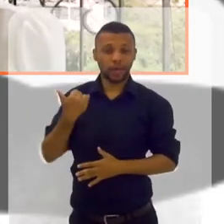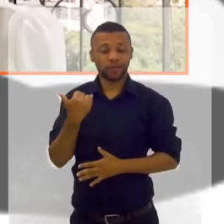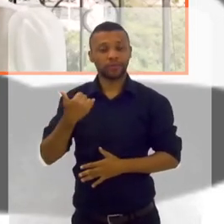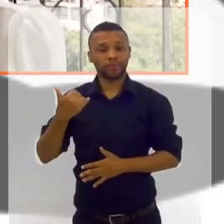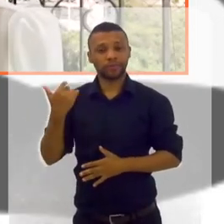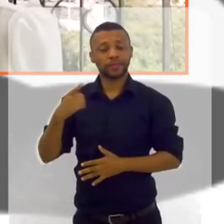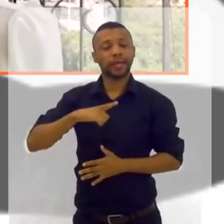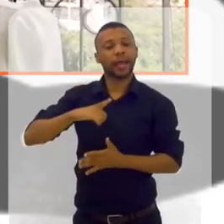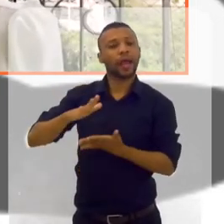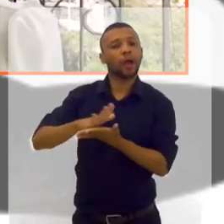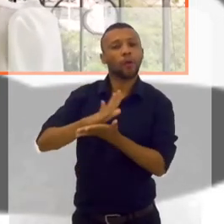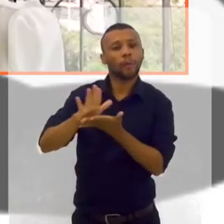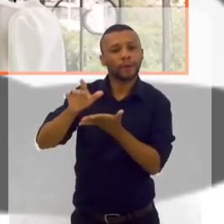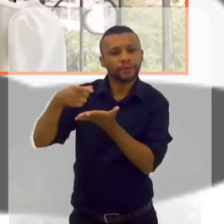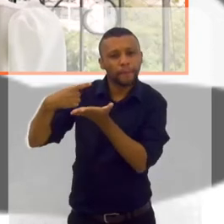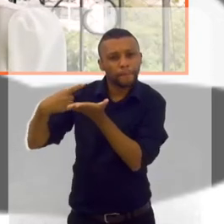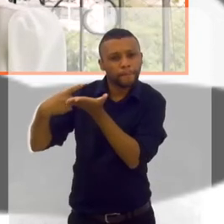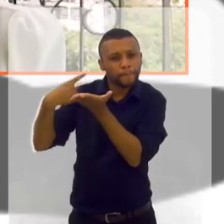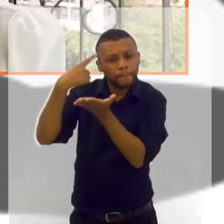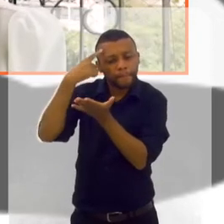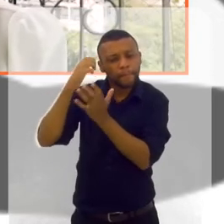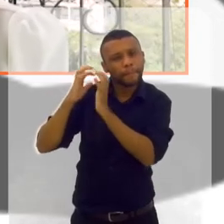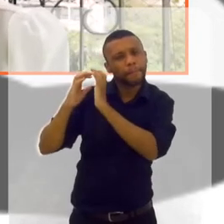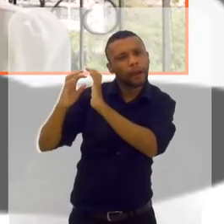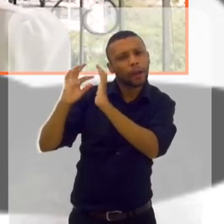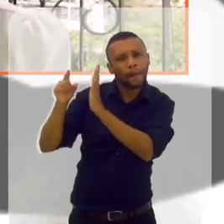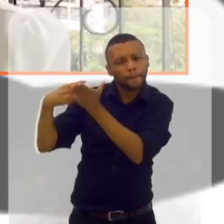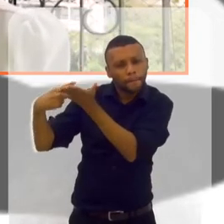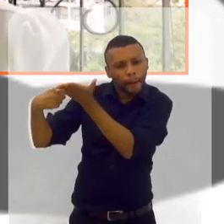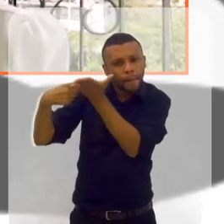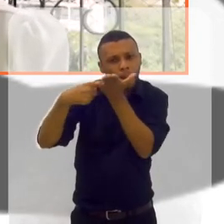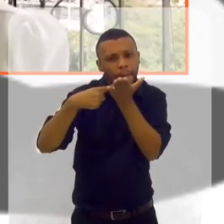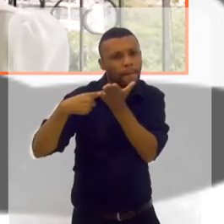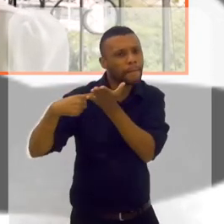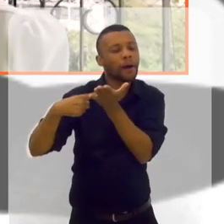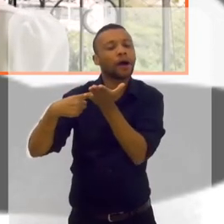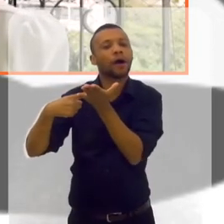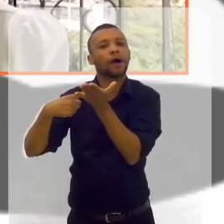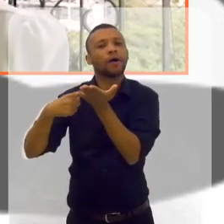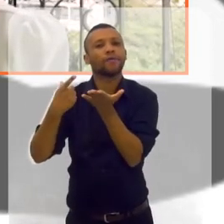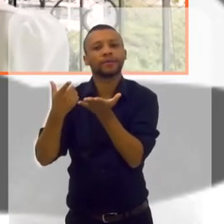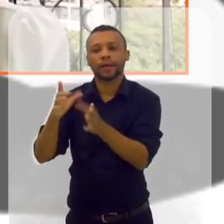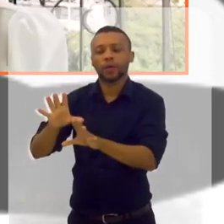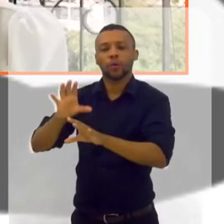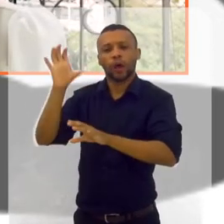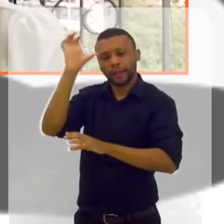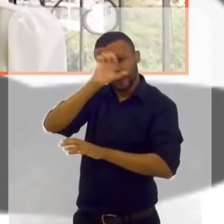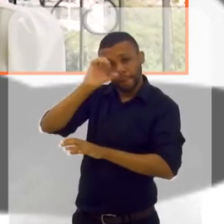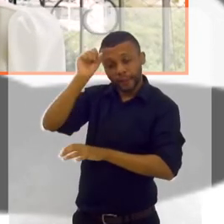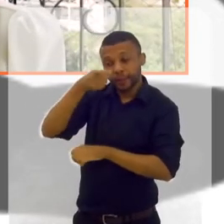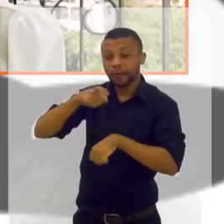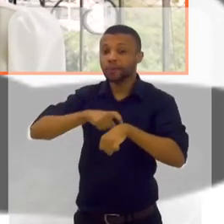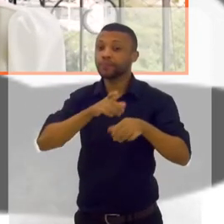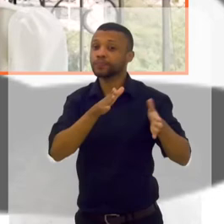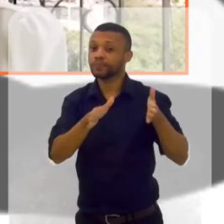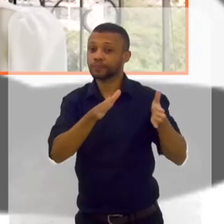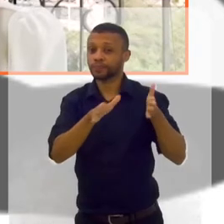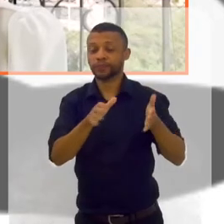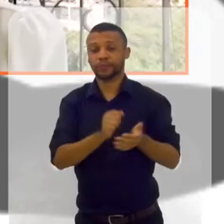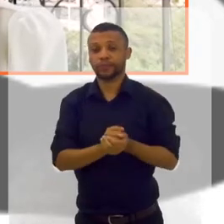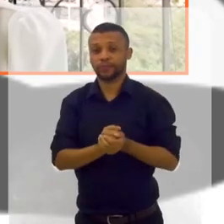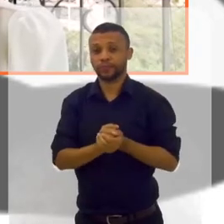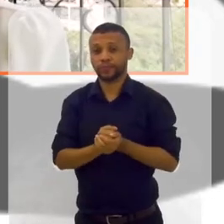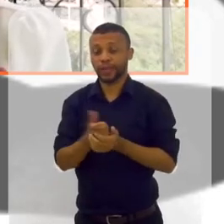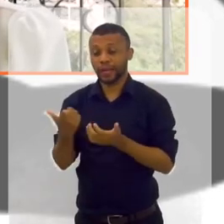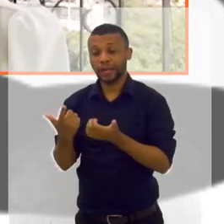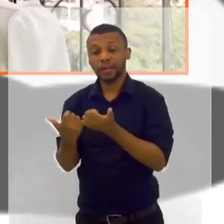personalidade, sua história de vida. E essas programações, a mente subconsciente precisa fazer com que se torne uma realidade. E a mente subconsciente,